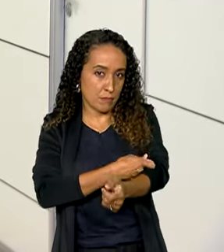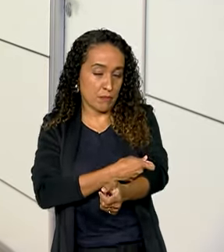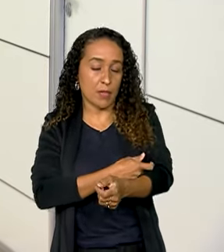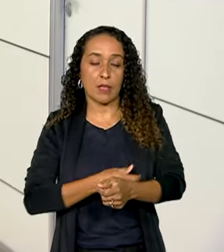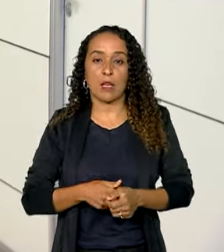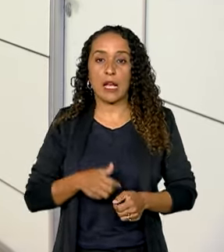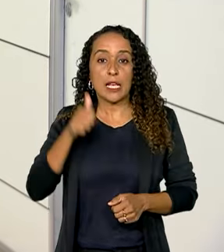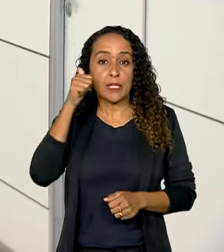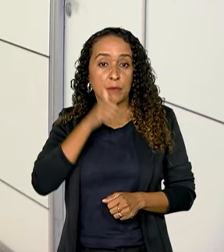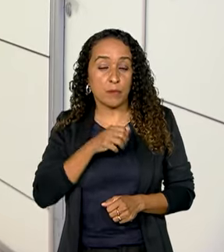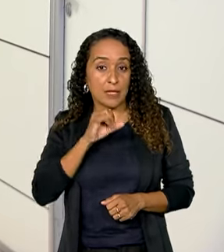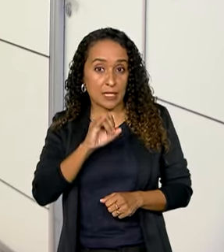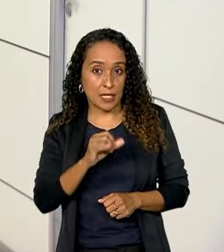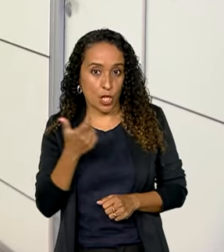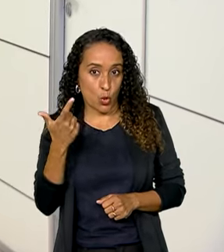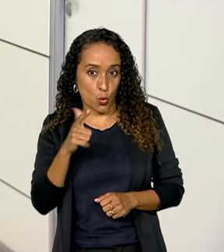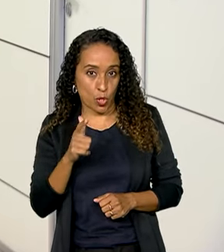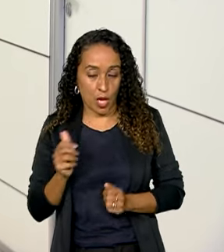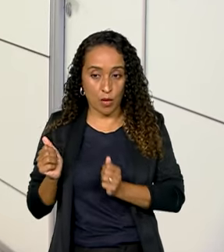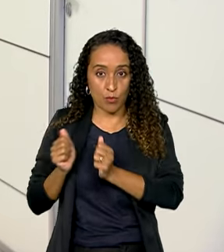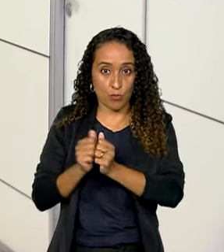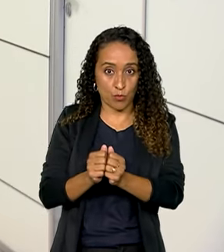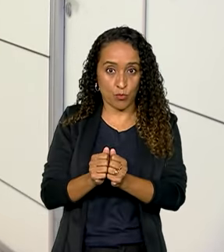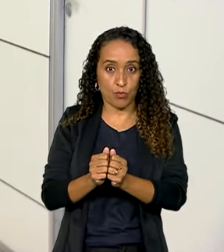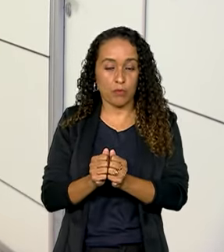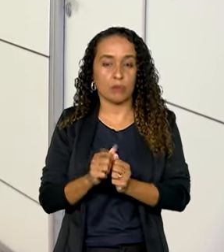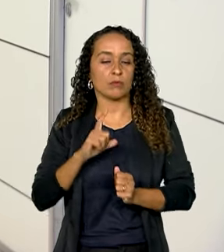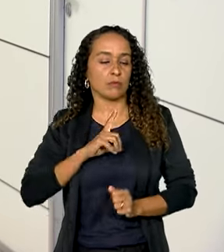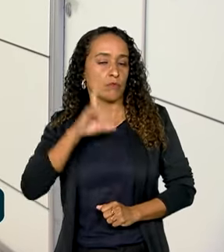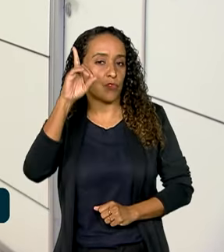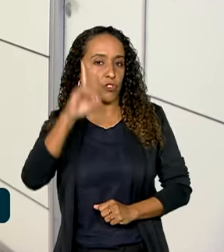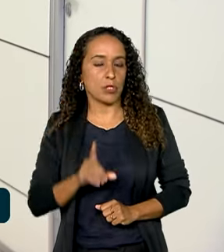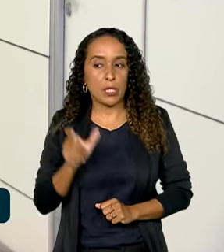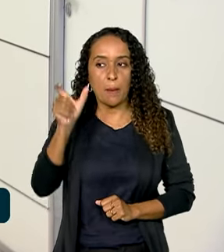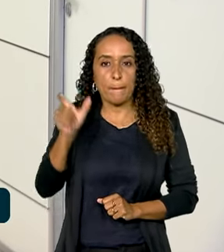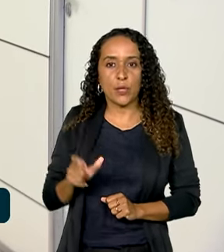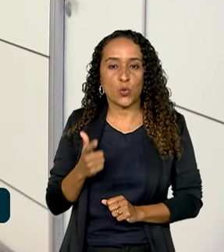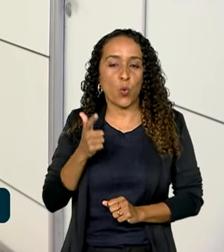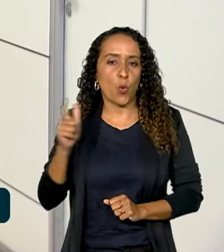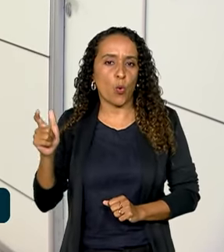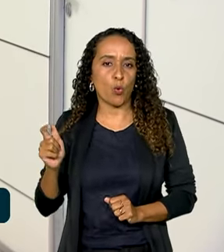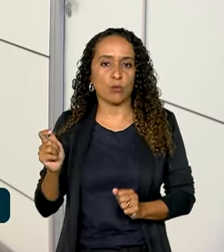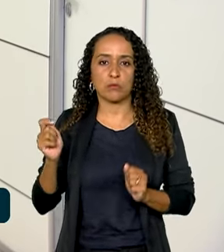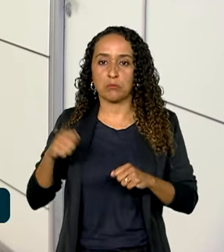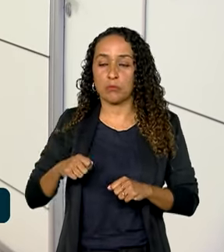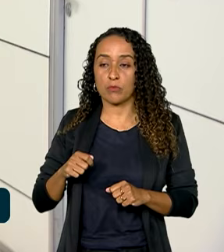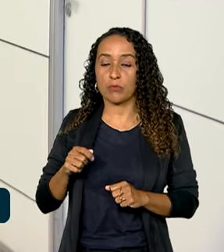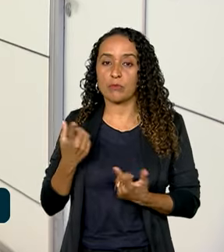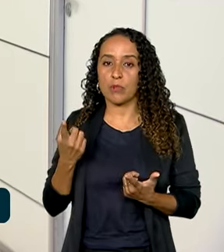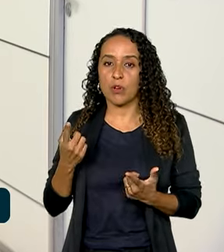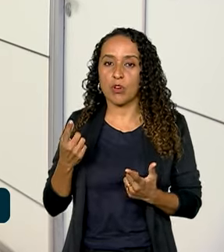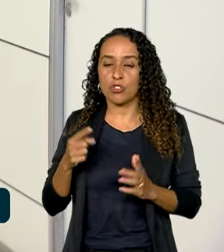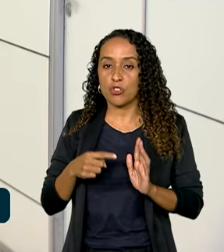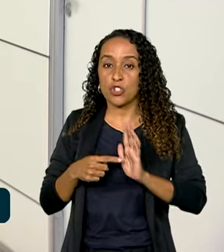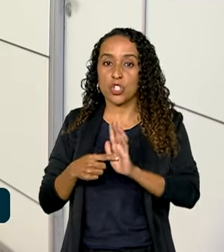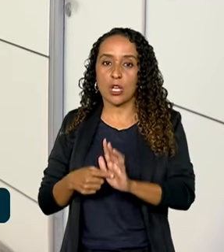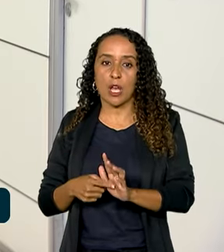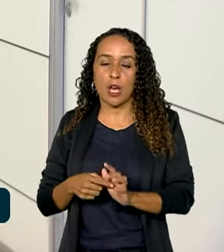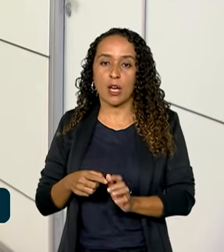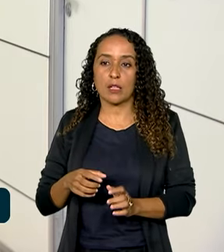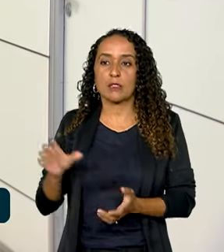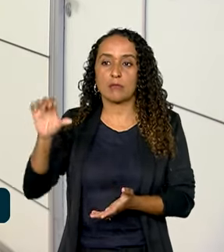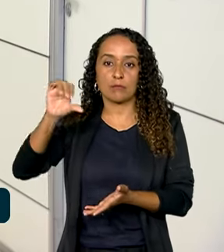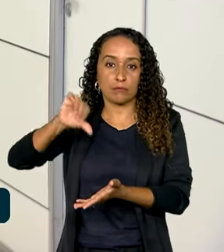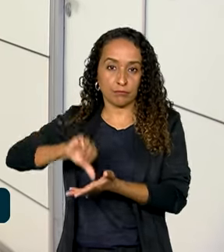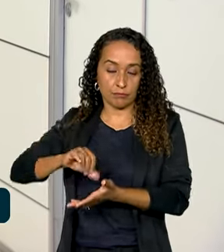mulheres que não tiverem acompanhante terão direito a uma pessoa que deve ser indicada pela própria unidade